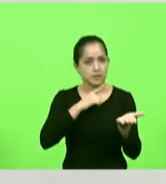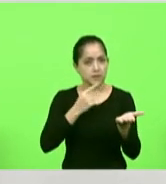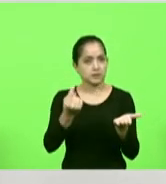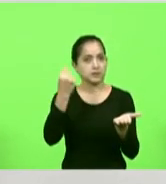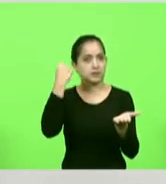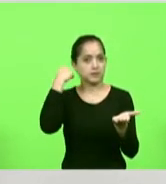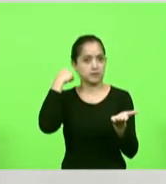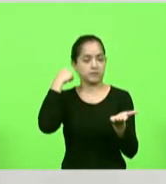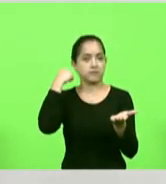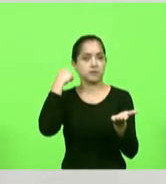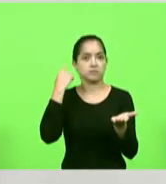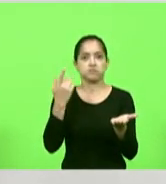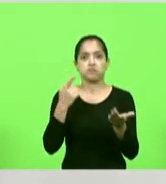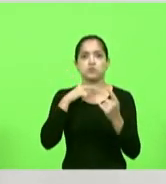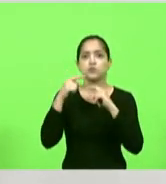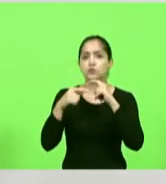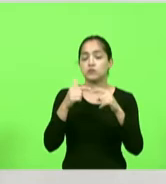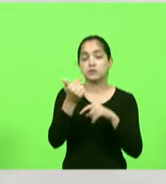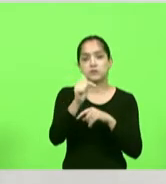minha mente eu não deixo